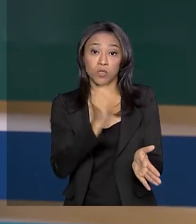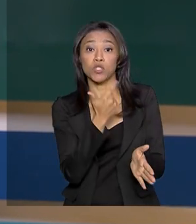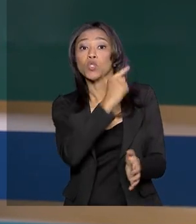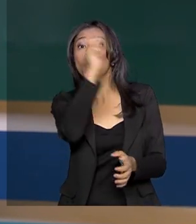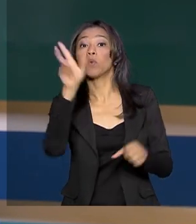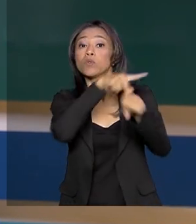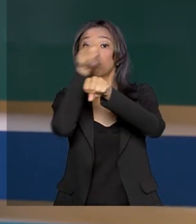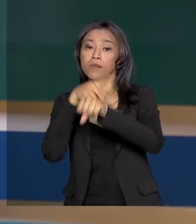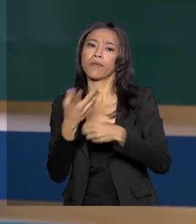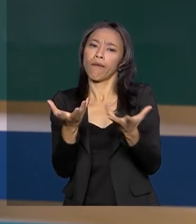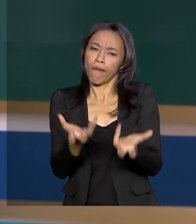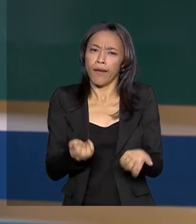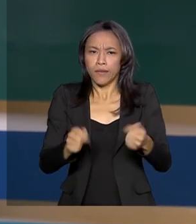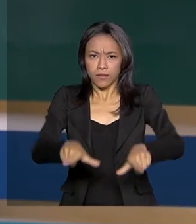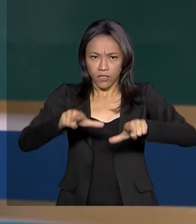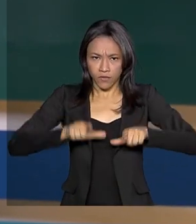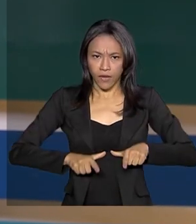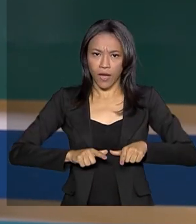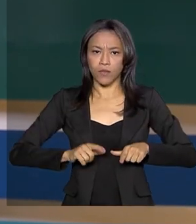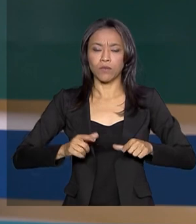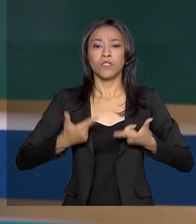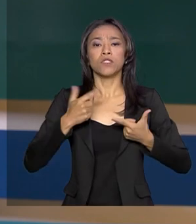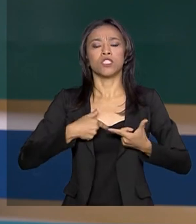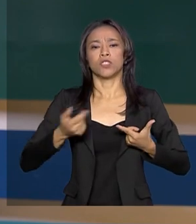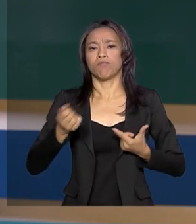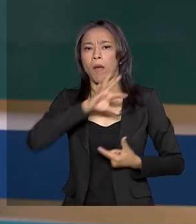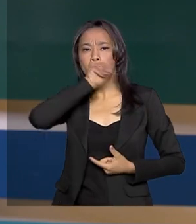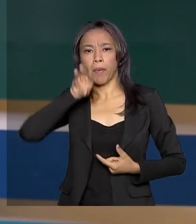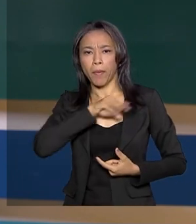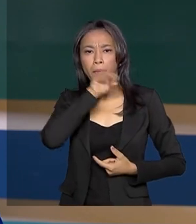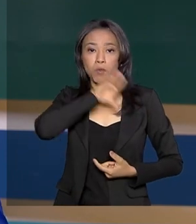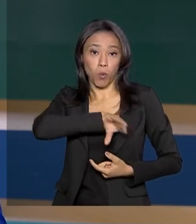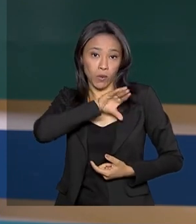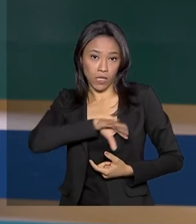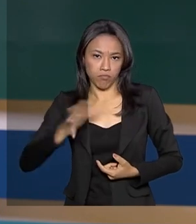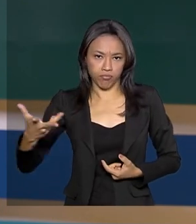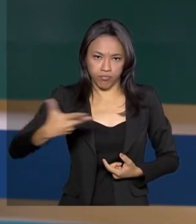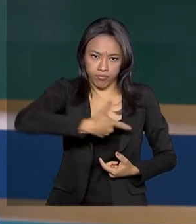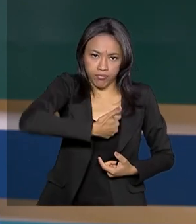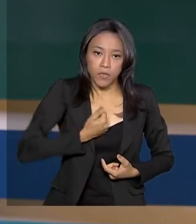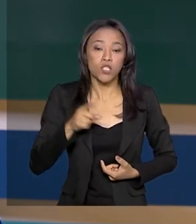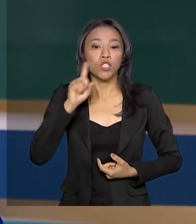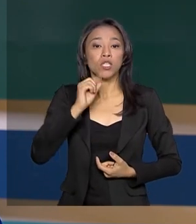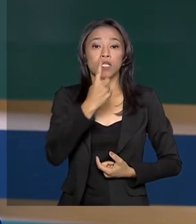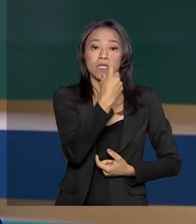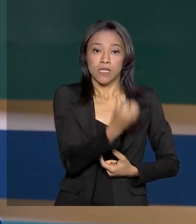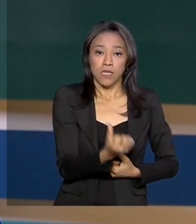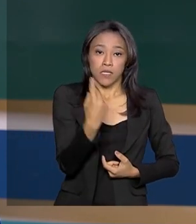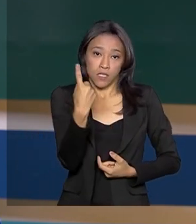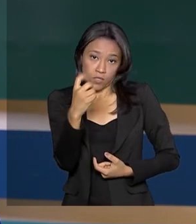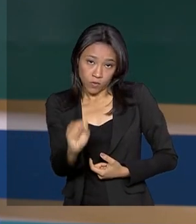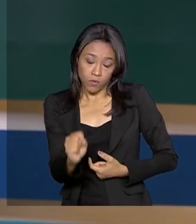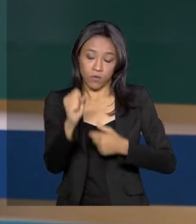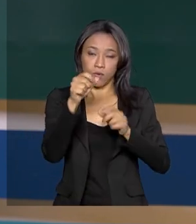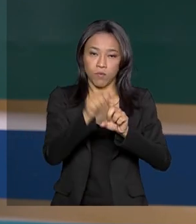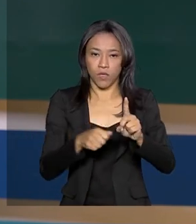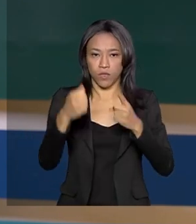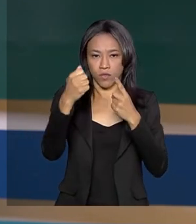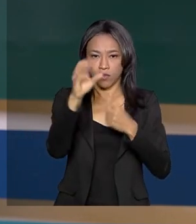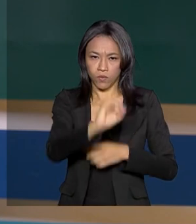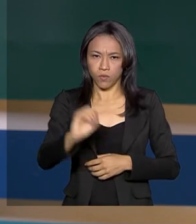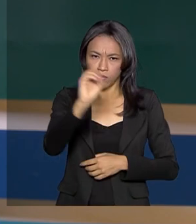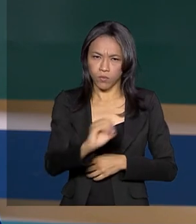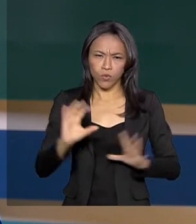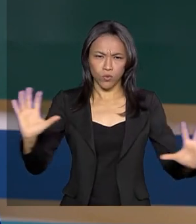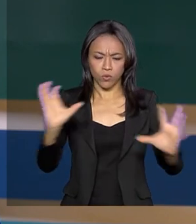certificado de proficiência em língua portuguesa. As provas estão marcadas para os dias 16 e 18 de outubro. Ao todo,